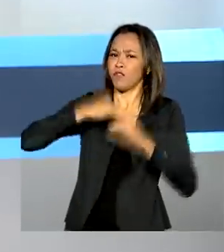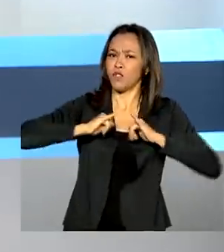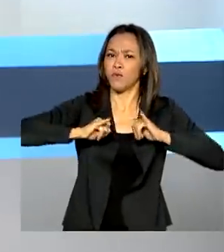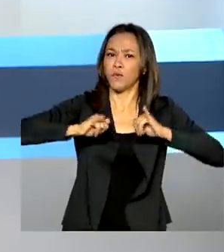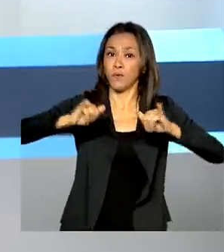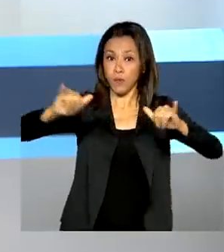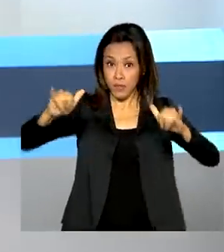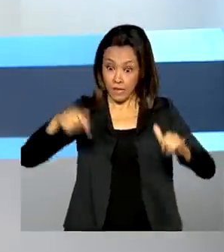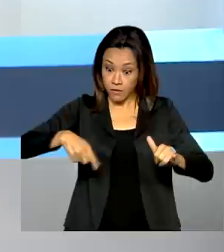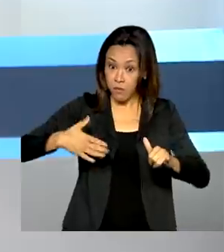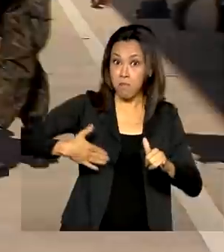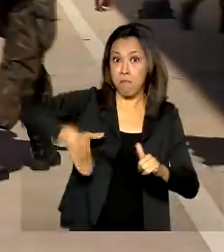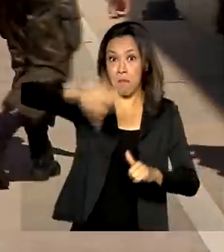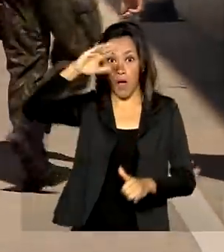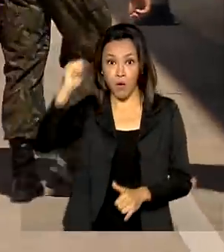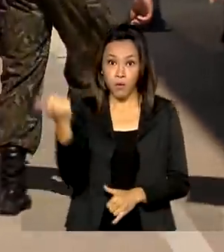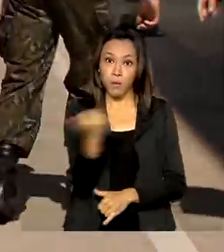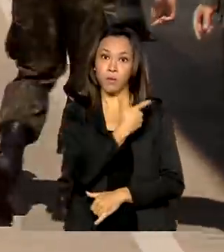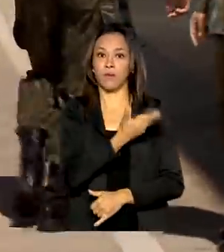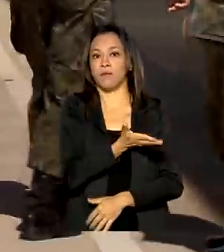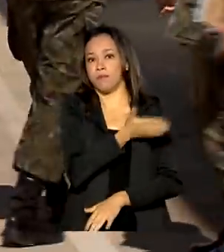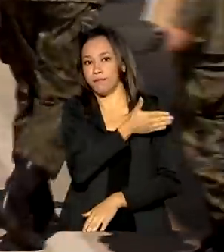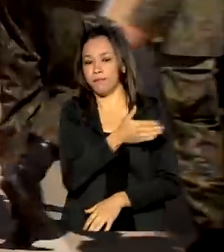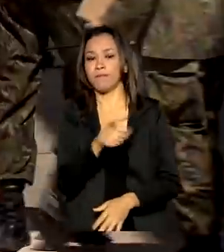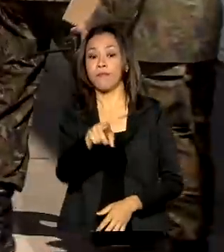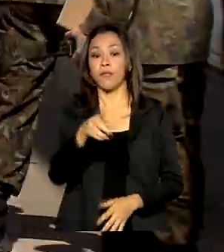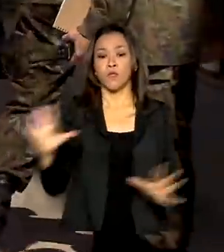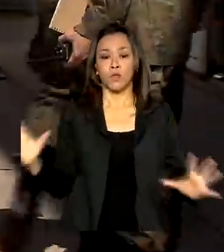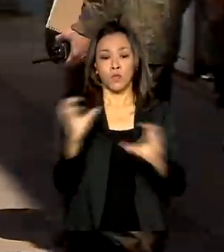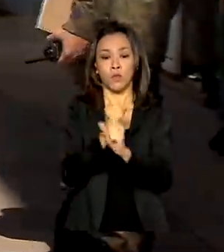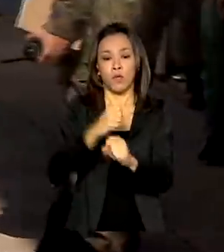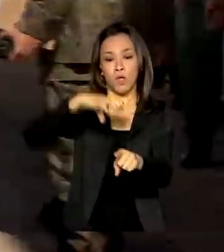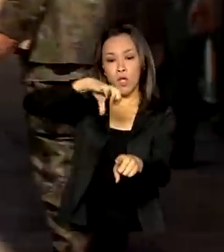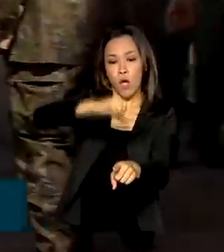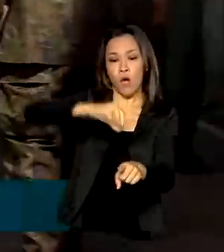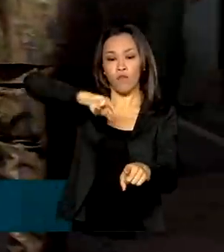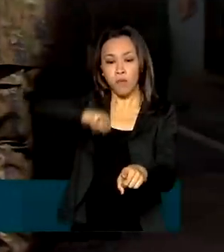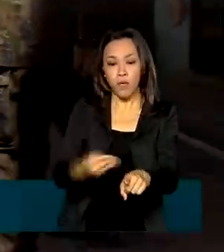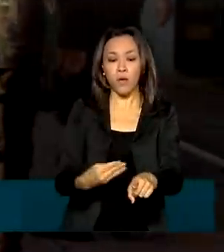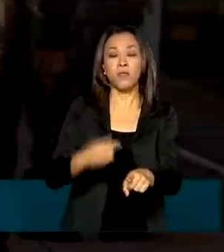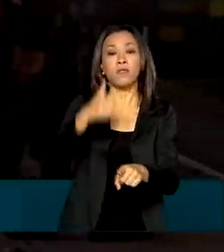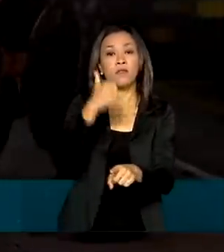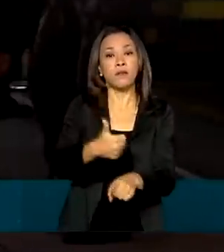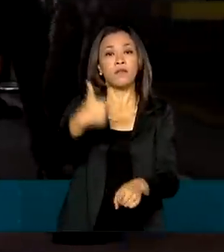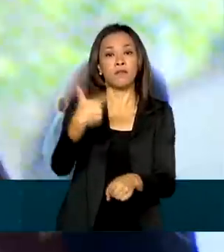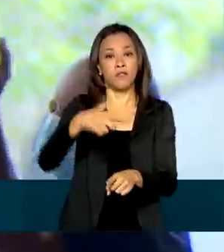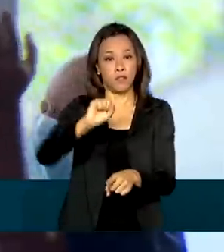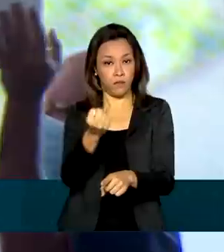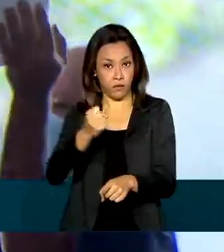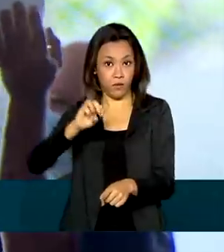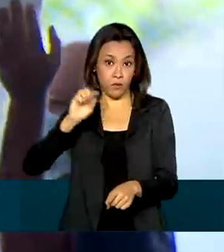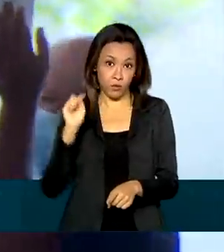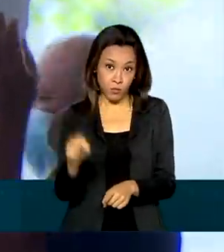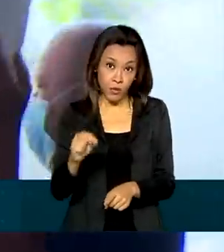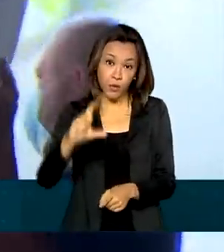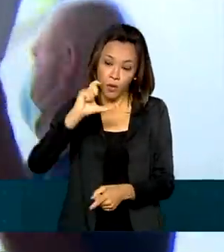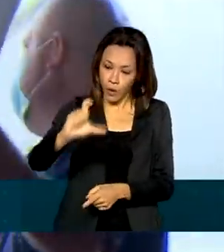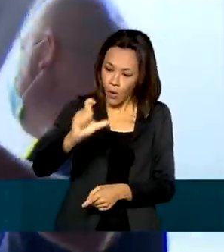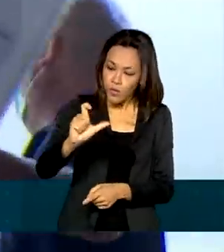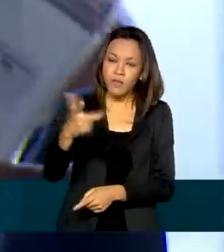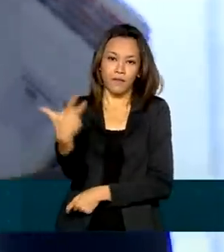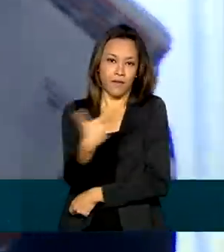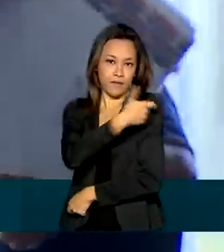vacinação em janeiro. Ao todo, 9 milhões e 128 mil doses da vacina contra a Covid-19